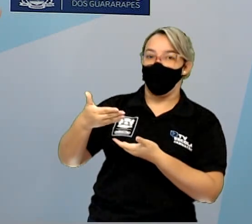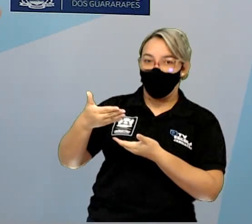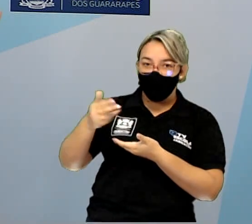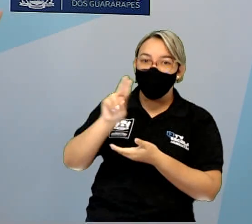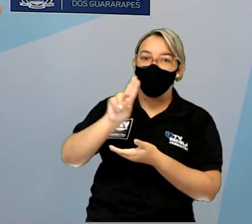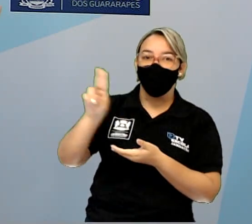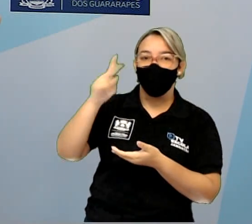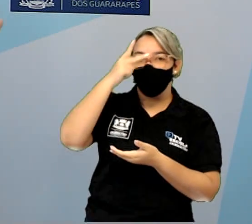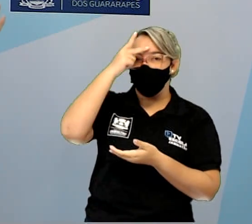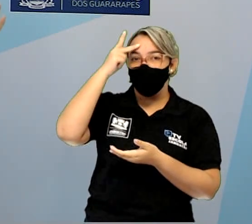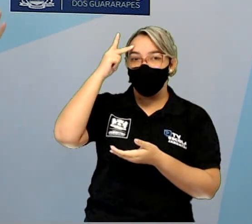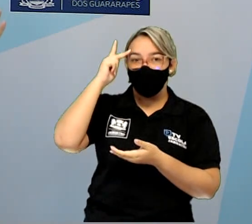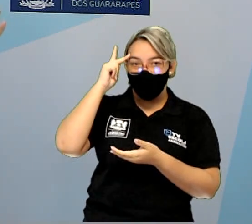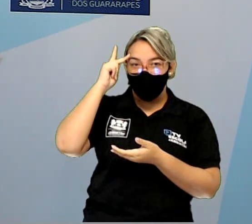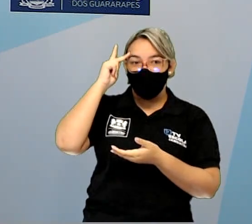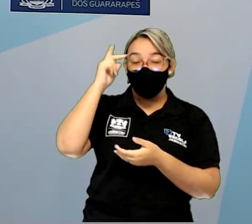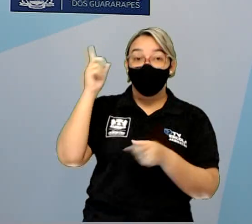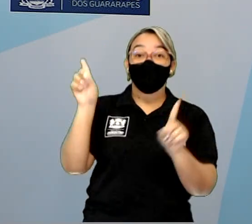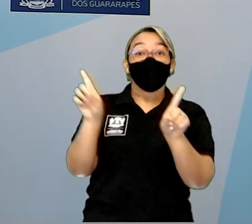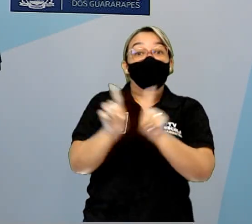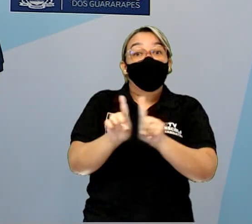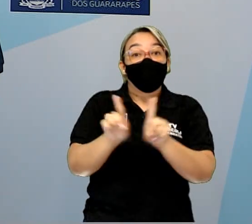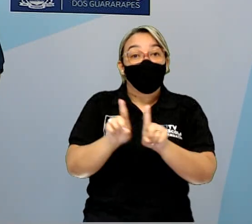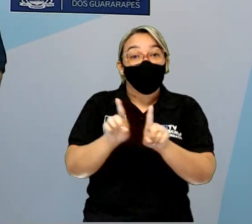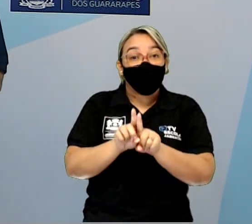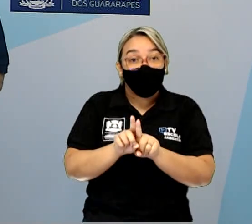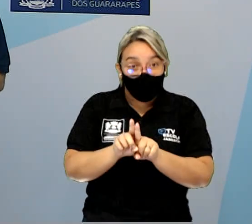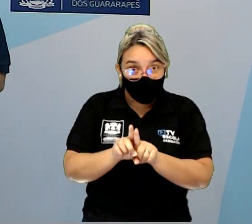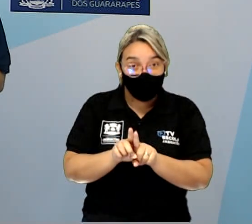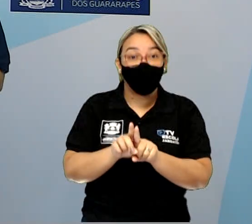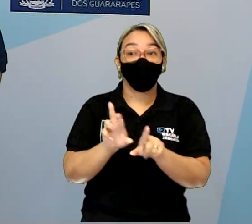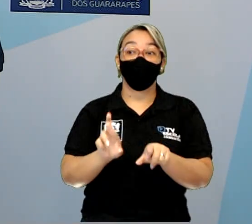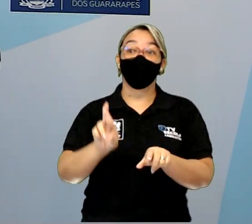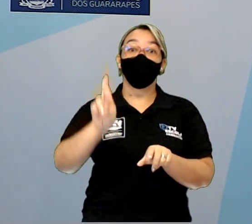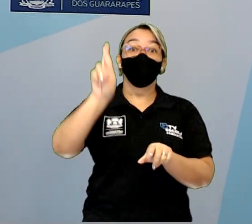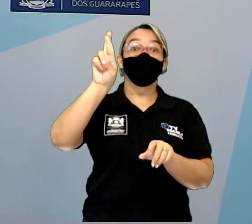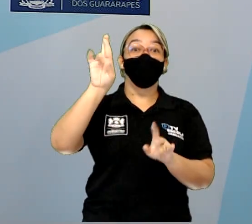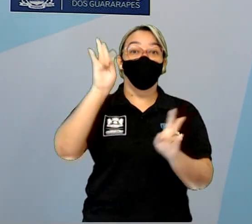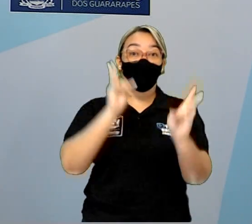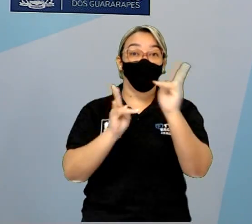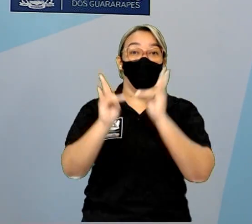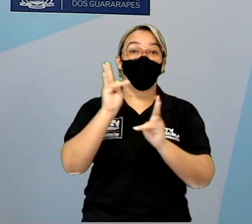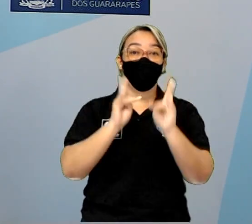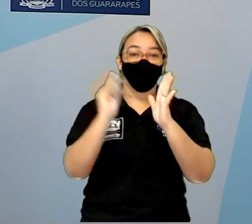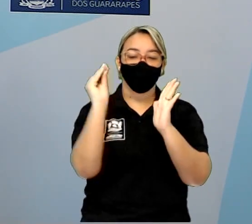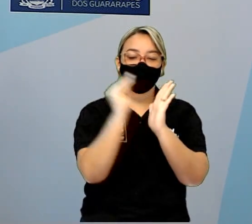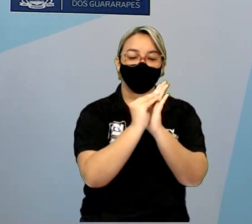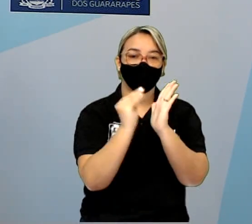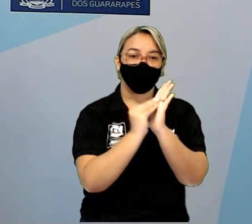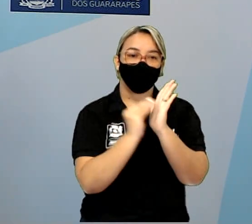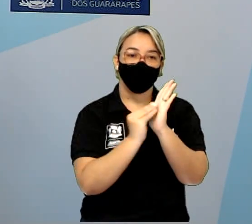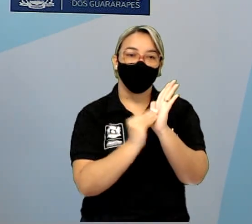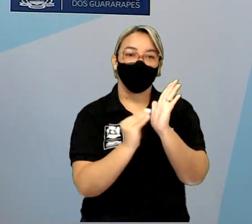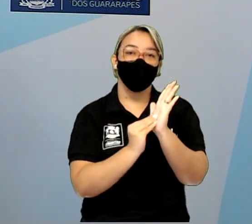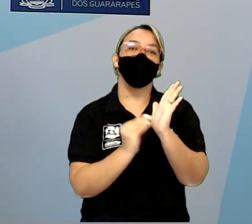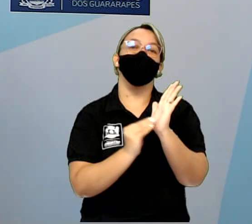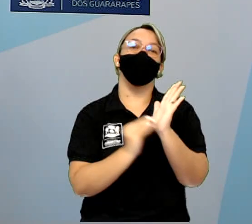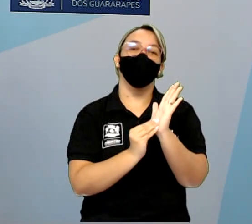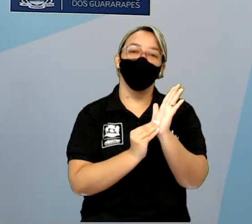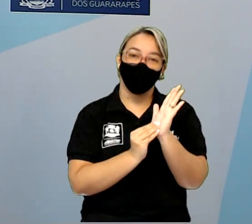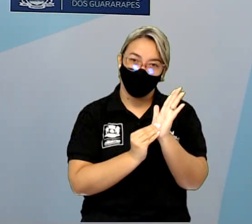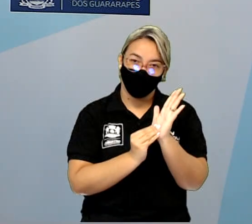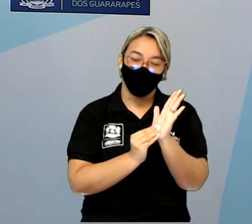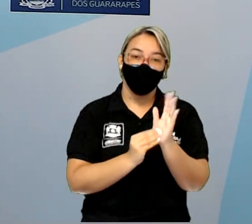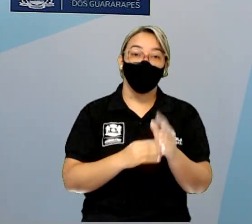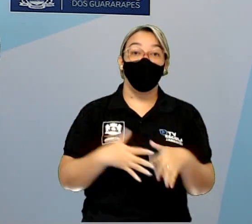o nome do convidado. E o autor que eram ali os noivos, não é? Então, agora